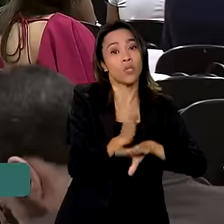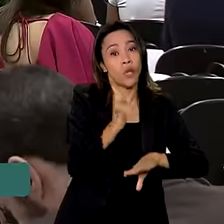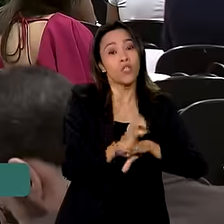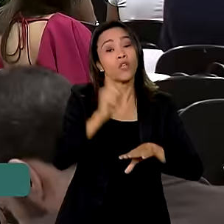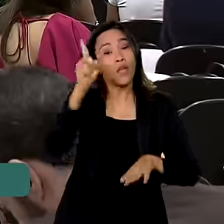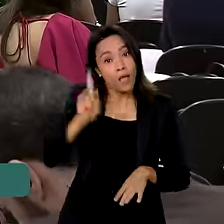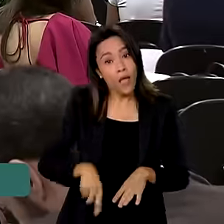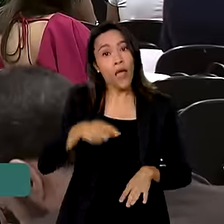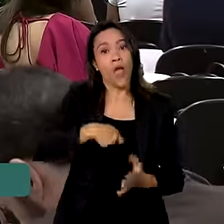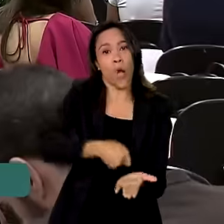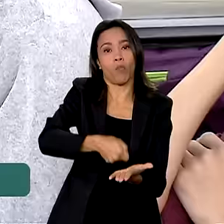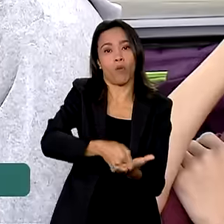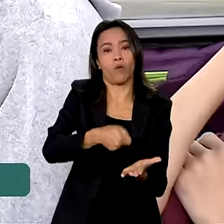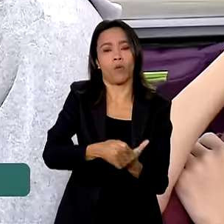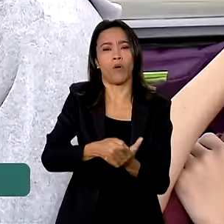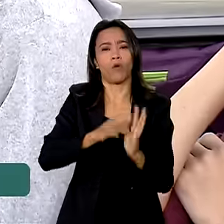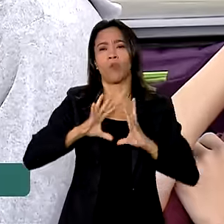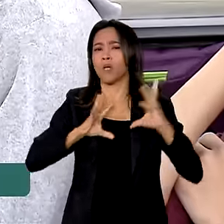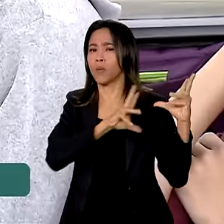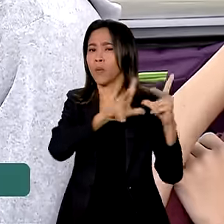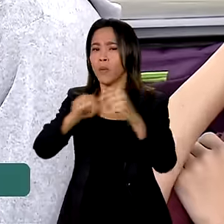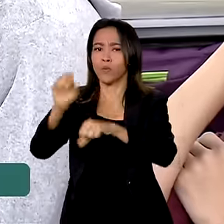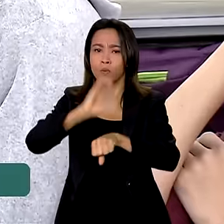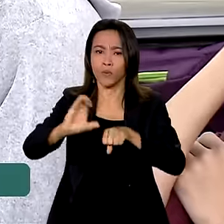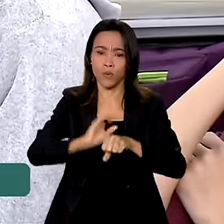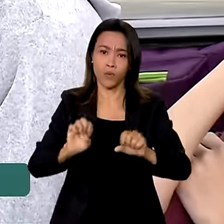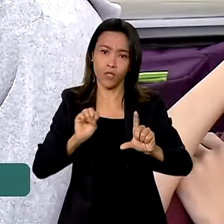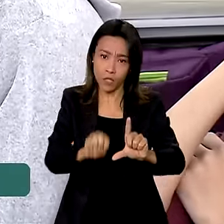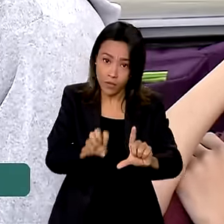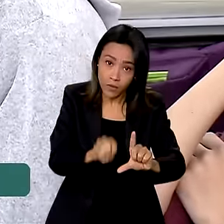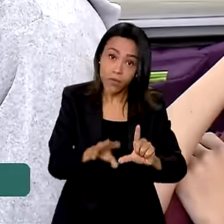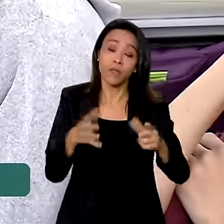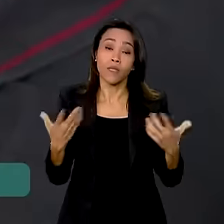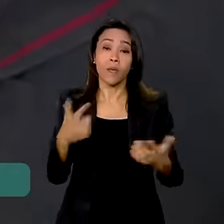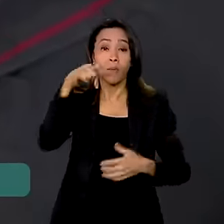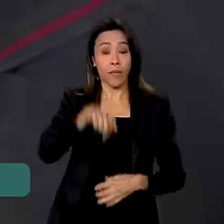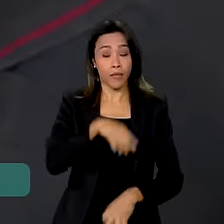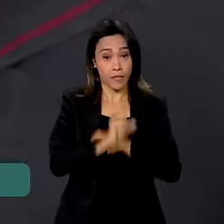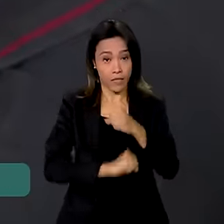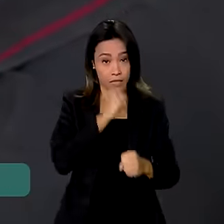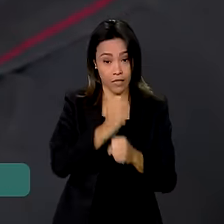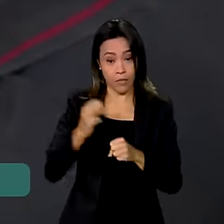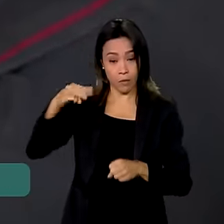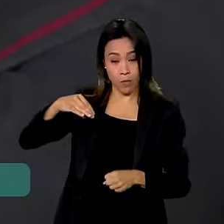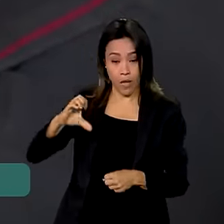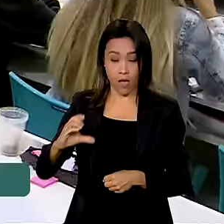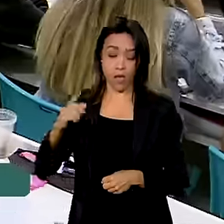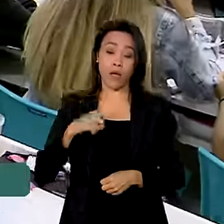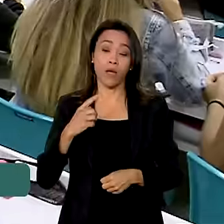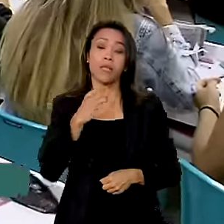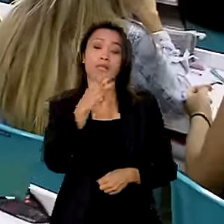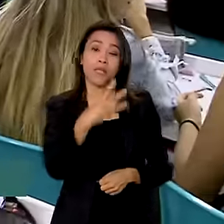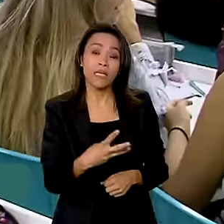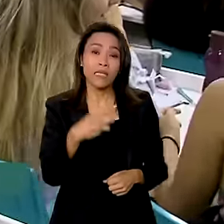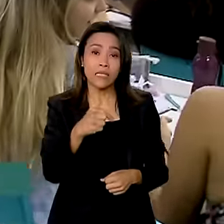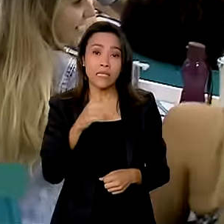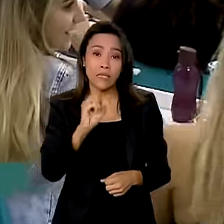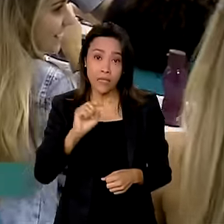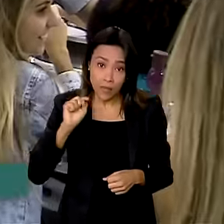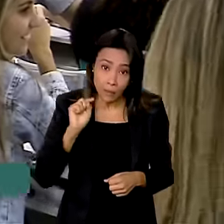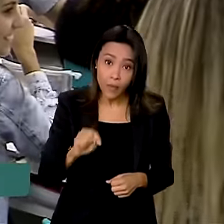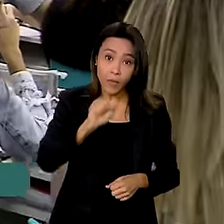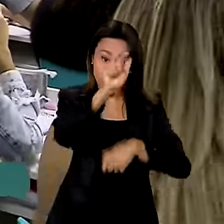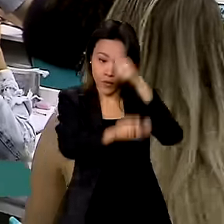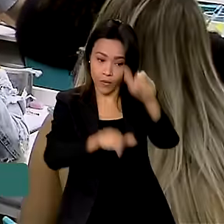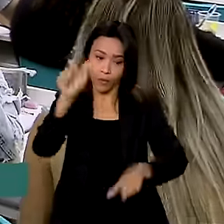todas as licenciaturas. A estimativa do Ministério da Educação este ano é que cerca de 370 mil estudantes participem